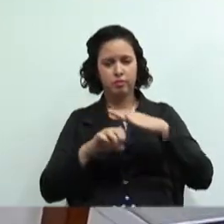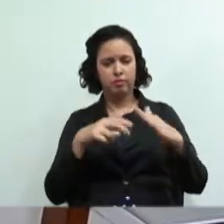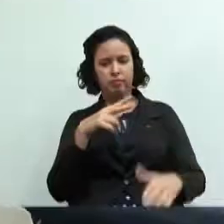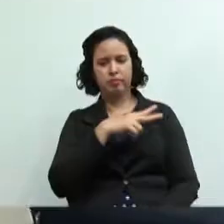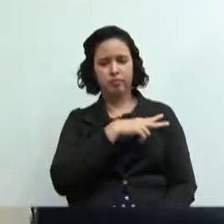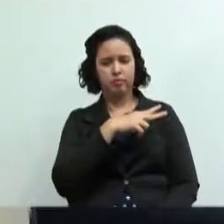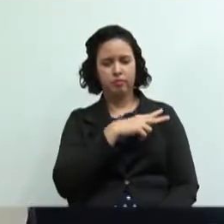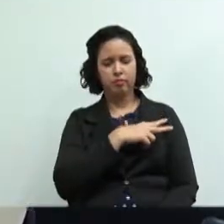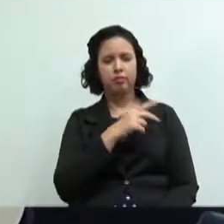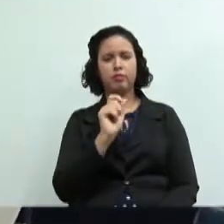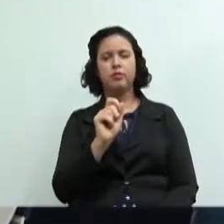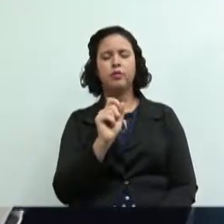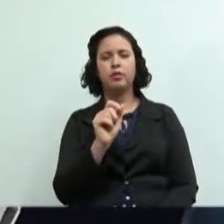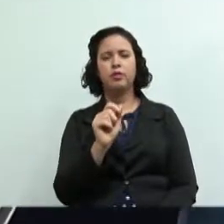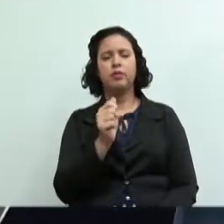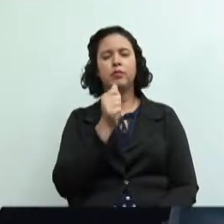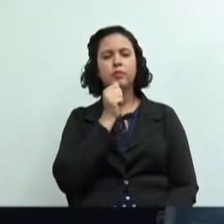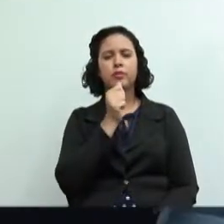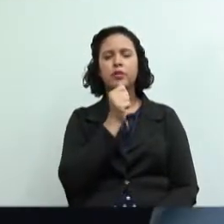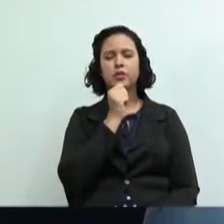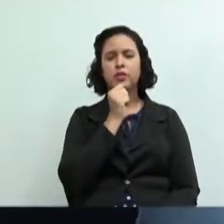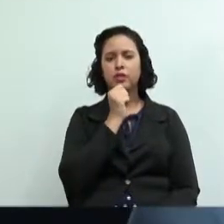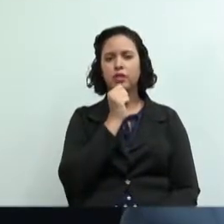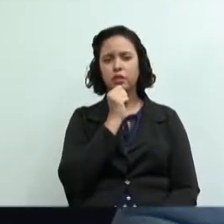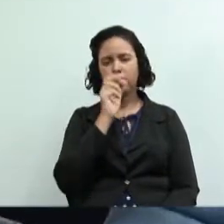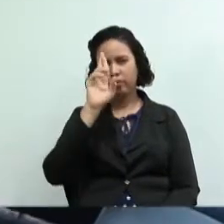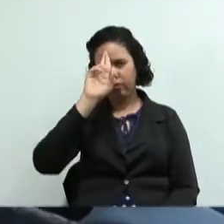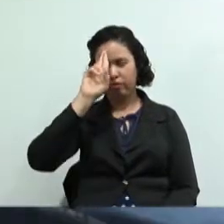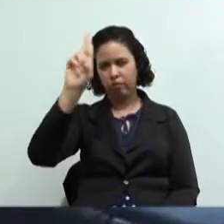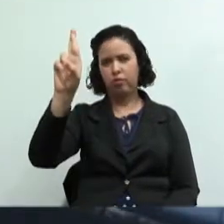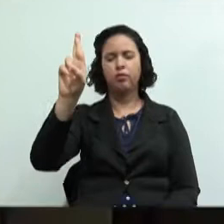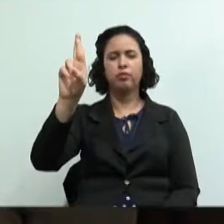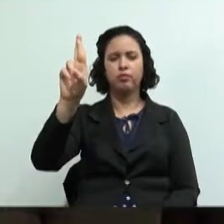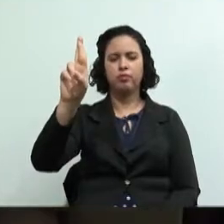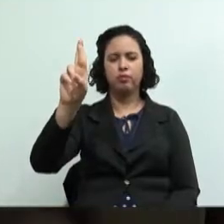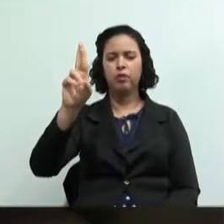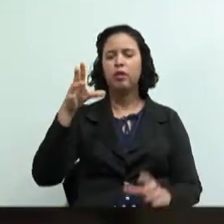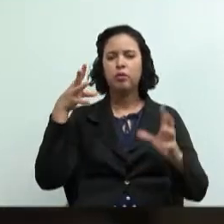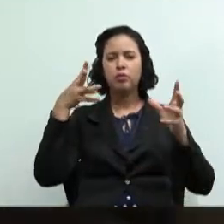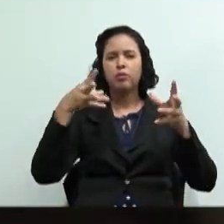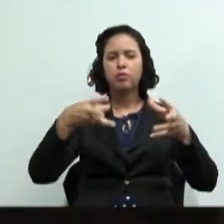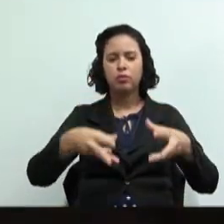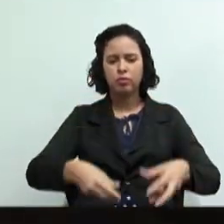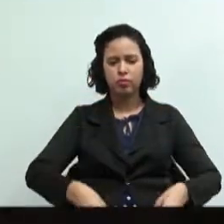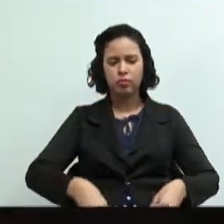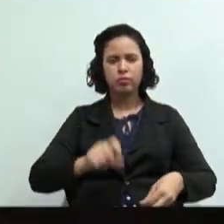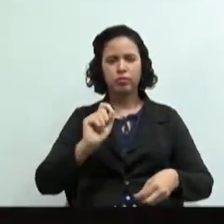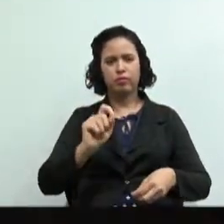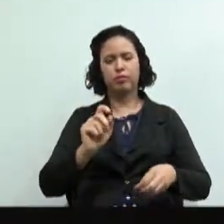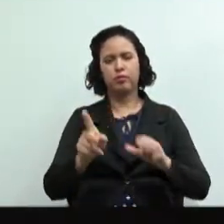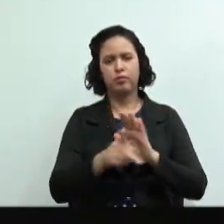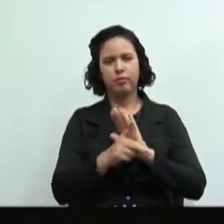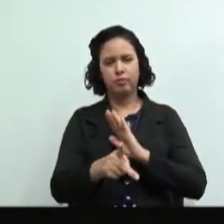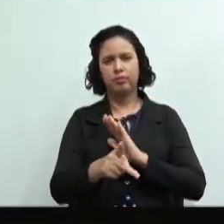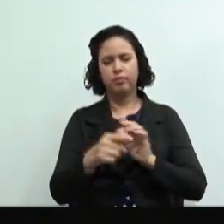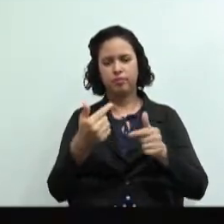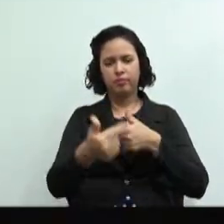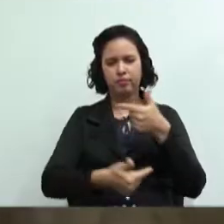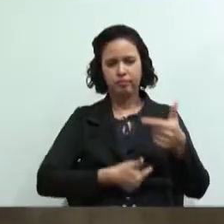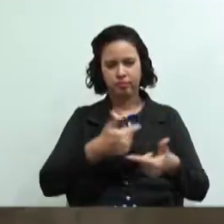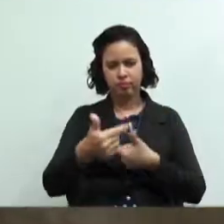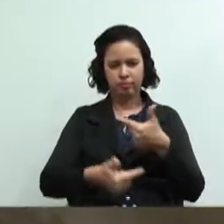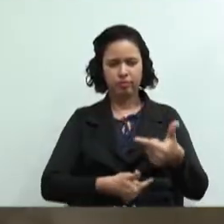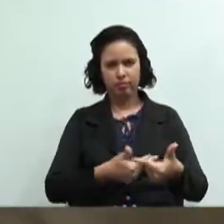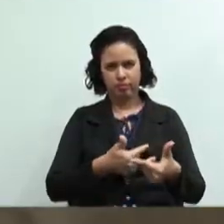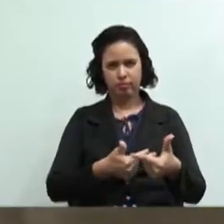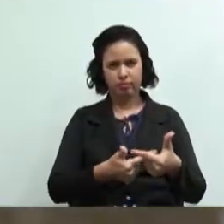planejados, não existe um dono e seus empregados. A propriedade dos meios de produção é dos trabalhadores da